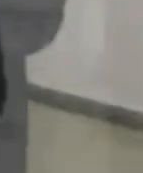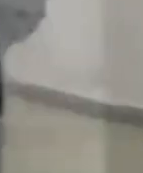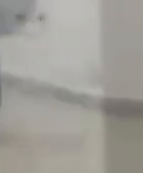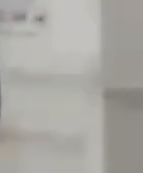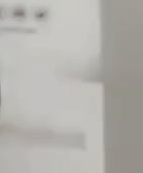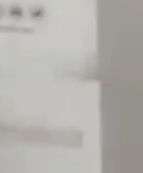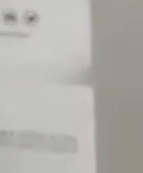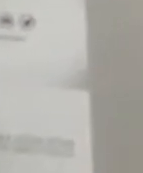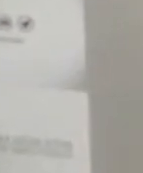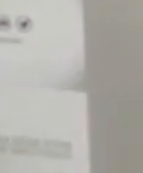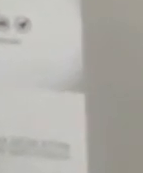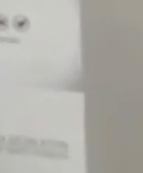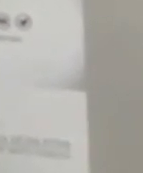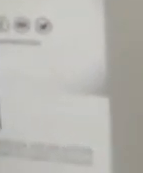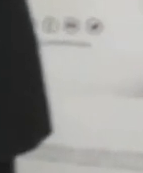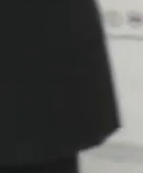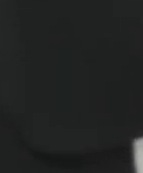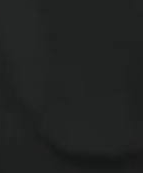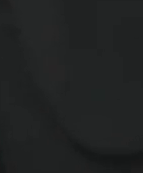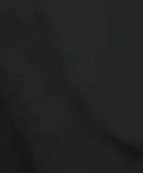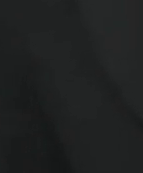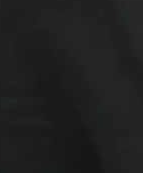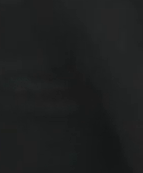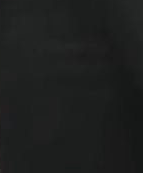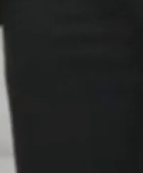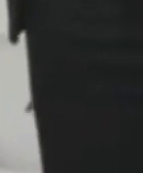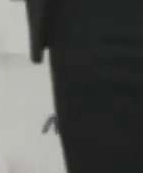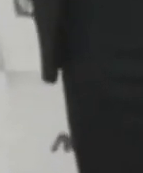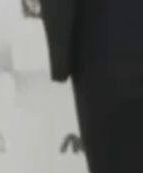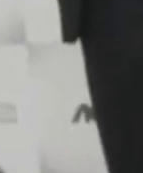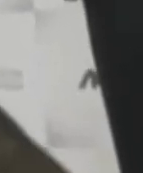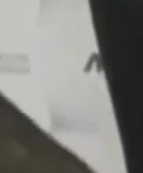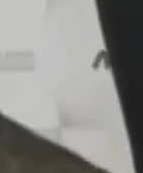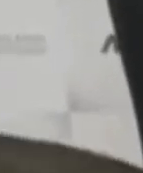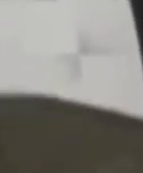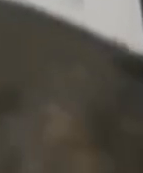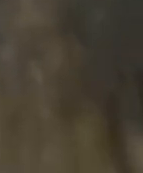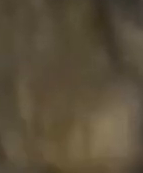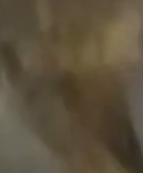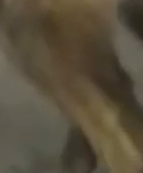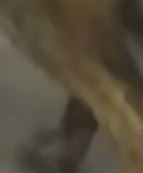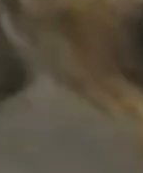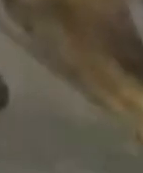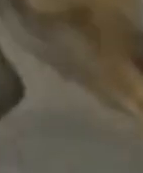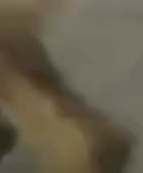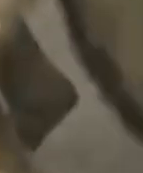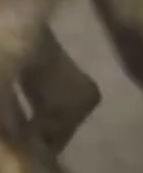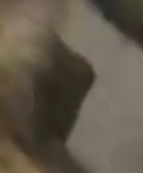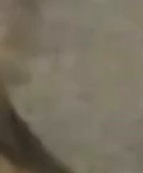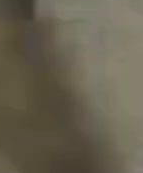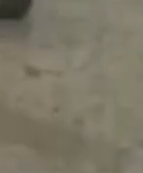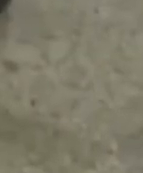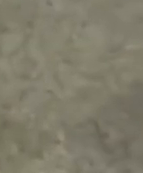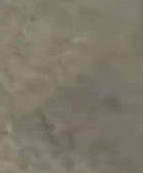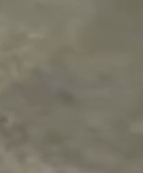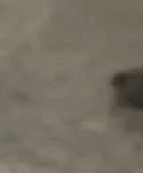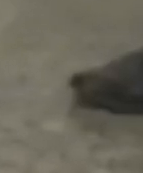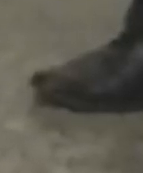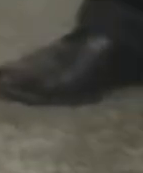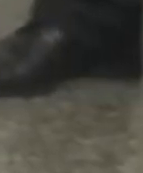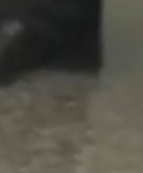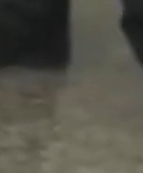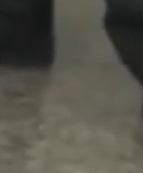resgate. Thor também atua na terapia assistida por cães que beneficia pessoas em situação de